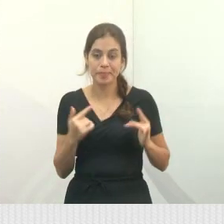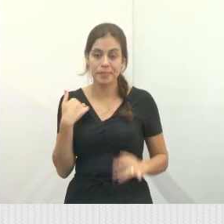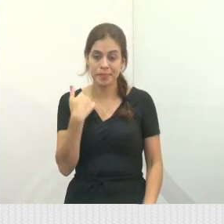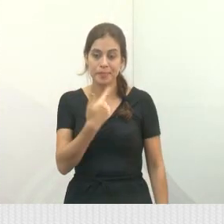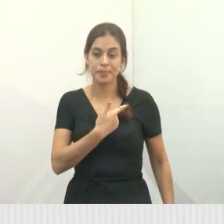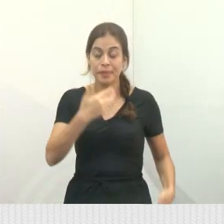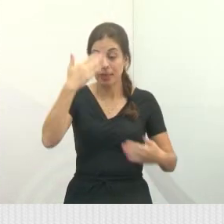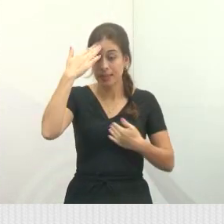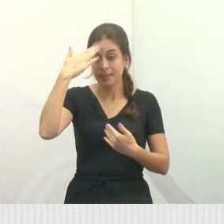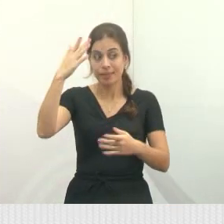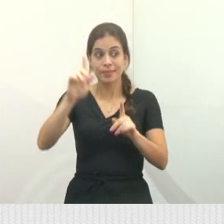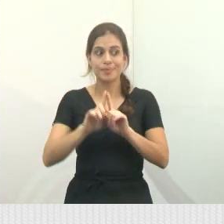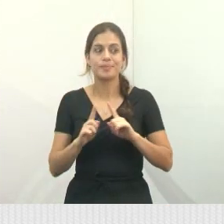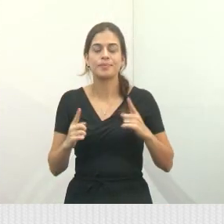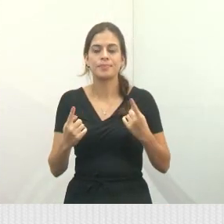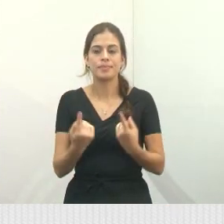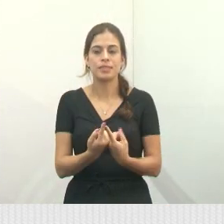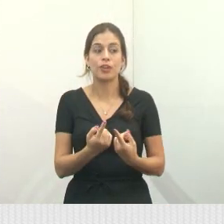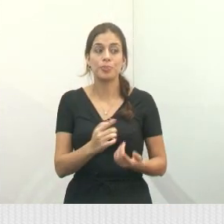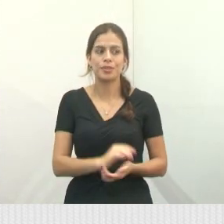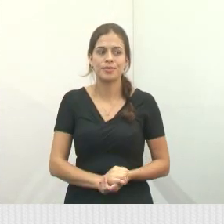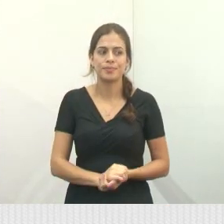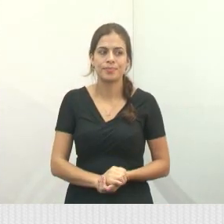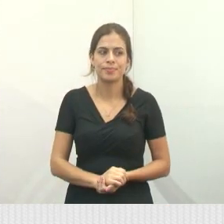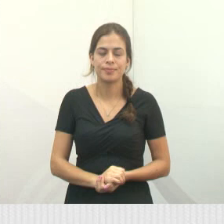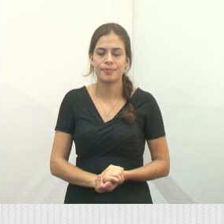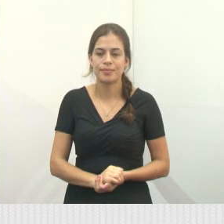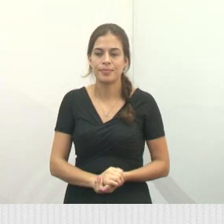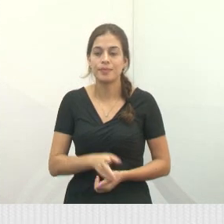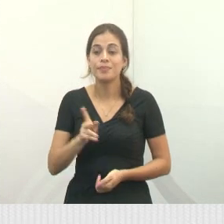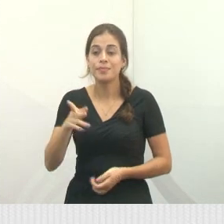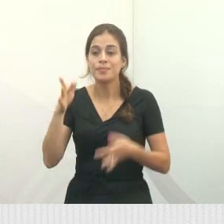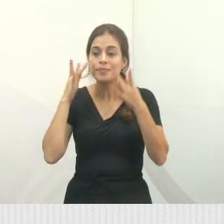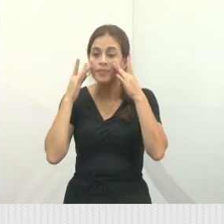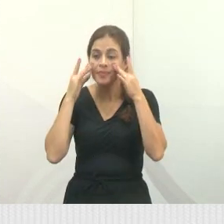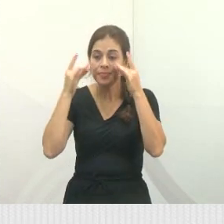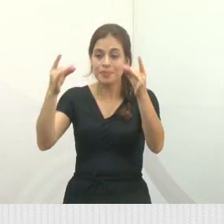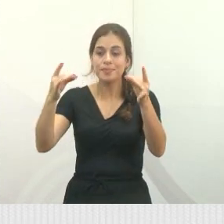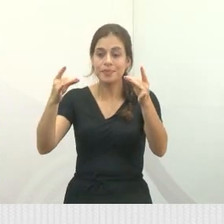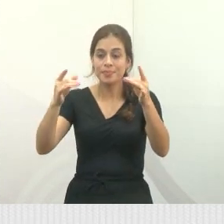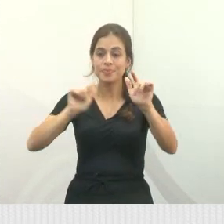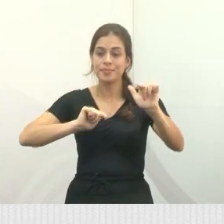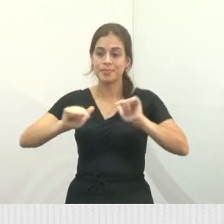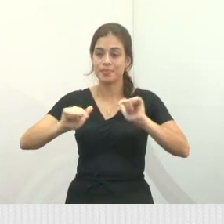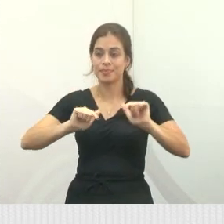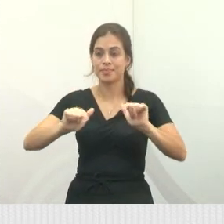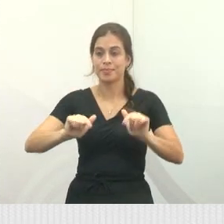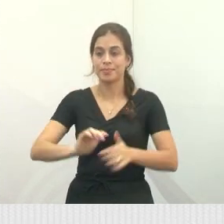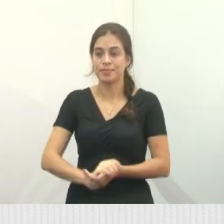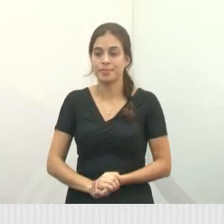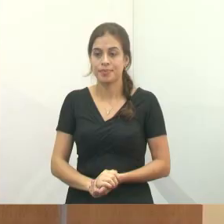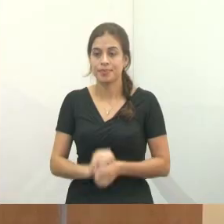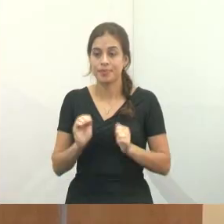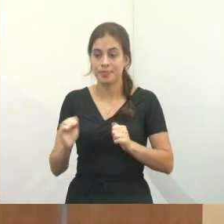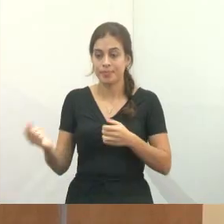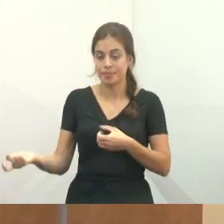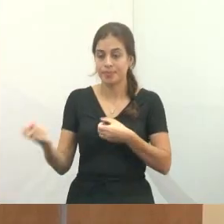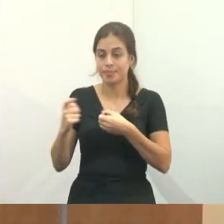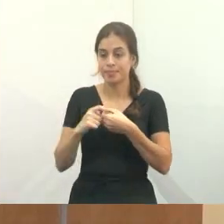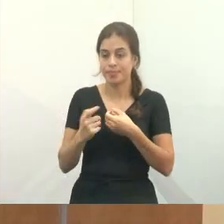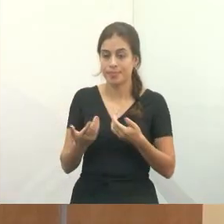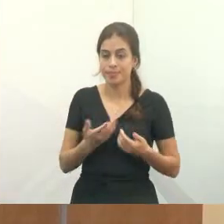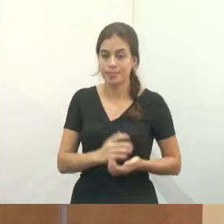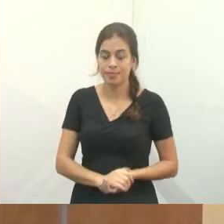Quero agradecer a minha equipe de gabinete por estar sempre atento aí nos trabalhos. Agora, pode voltar aqui em mim.